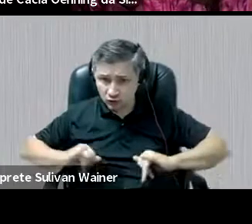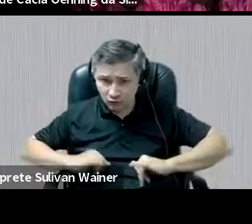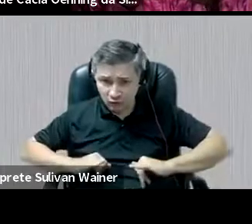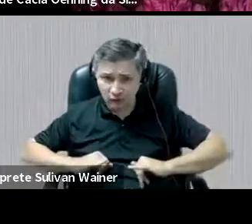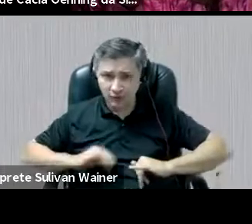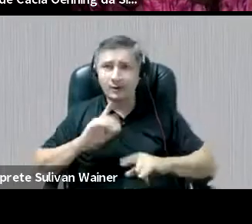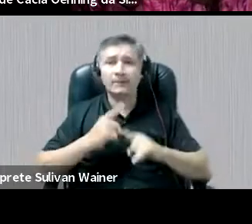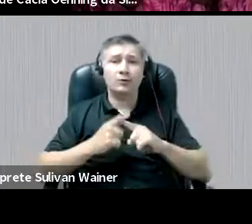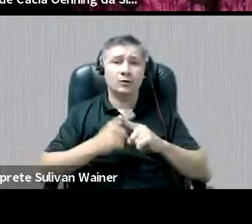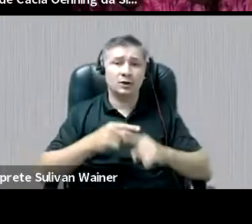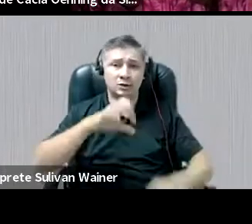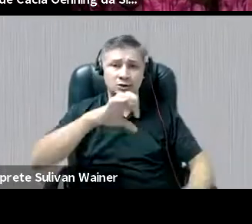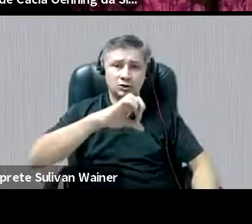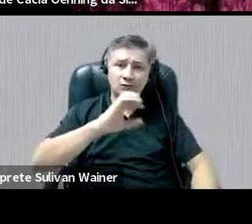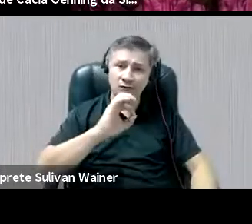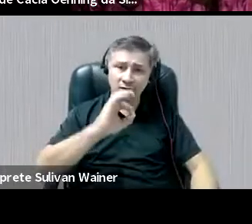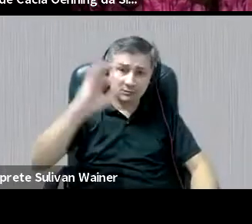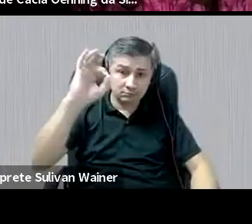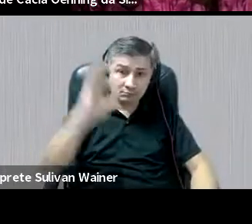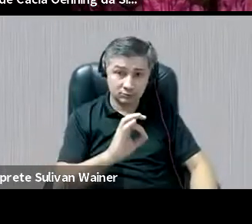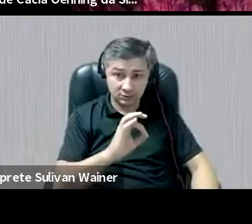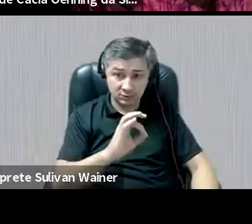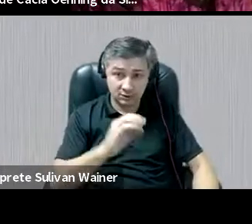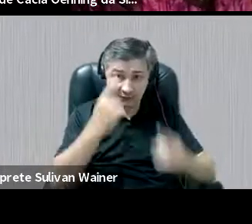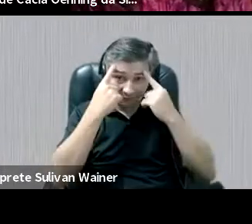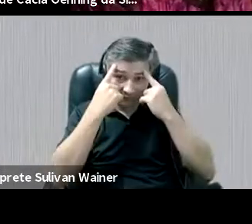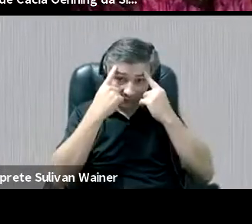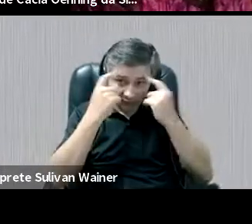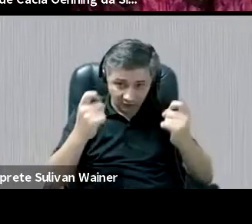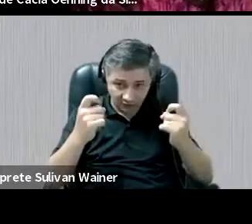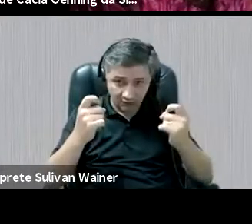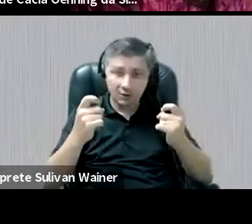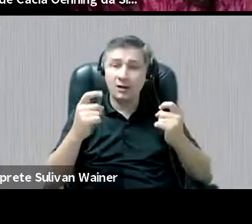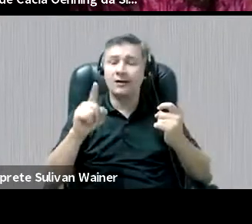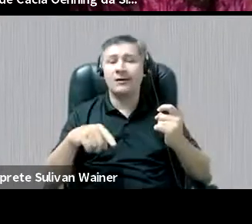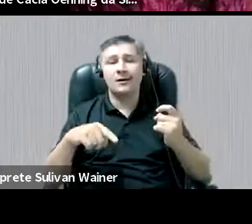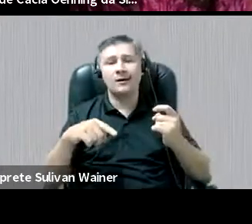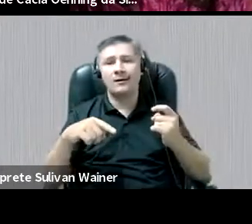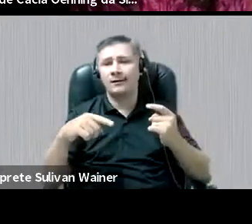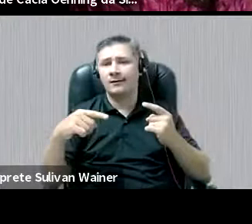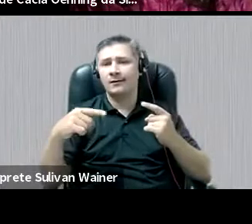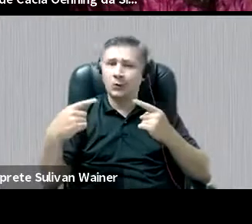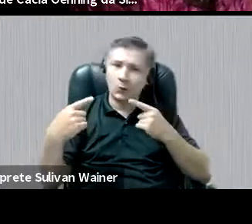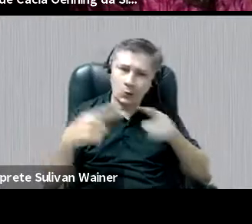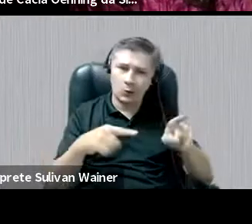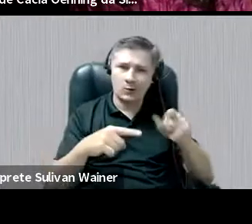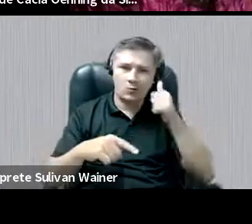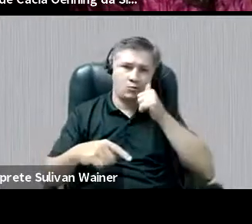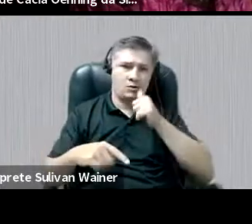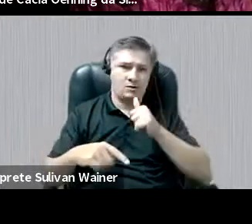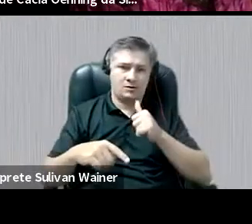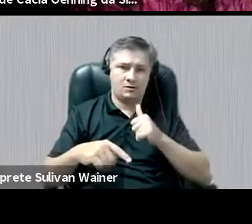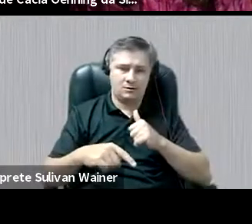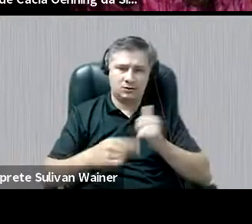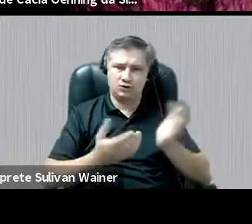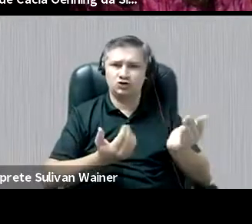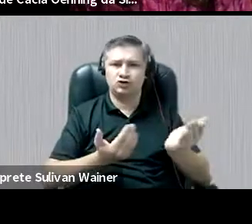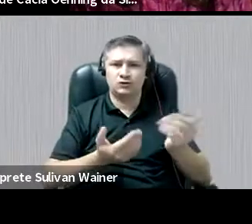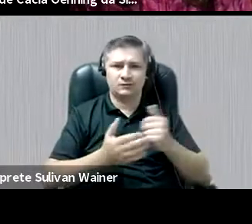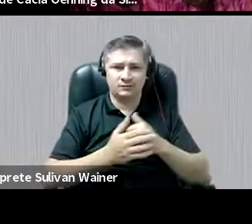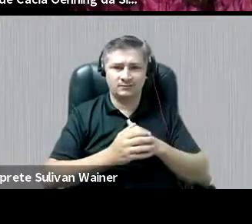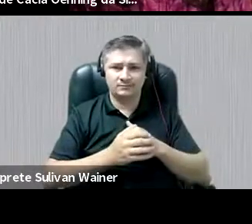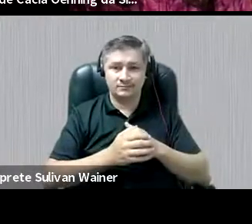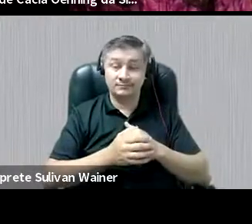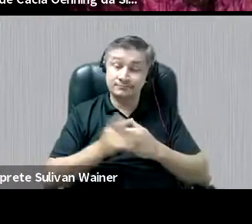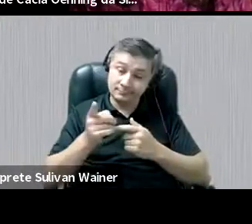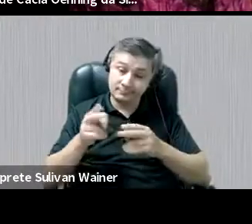90% dessas violências acabam acontecendo em relação às meninas, sobretudo, às adolescentes, e,